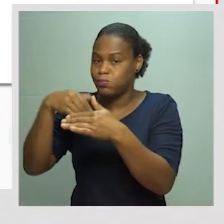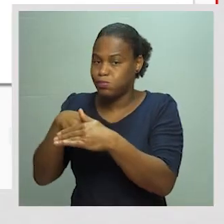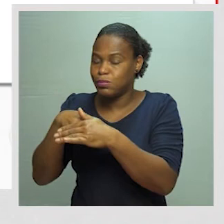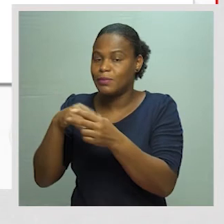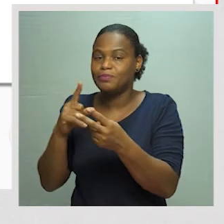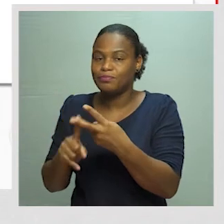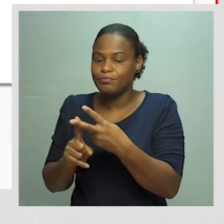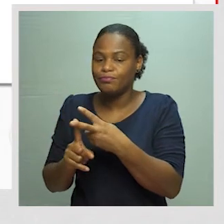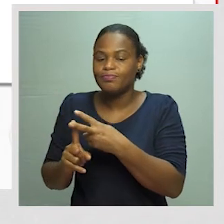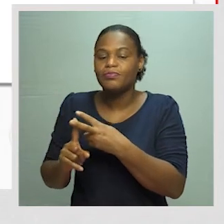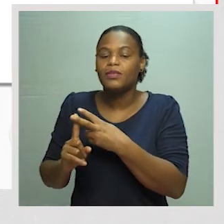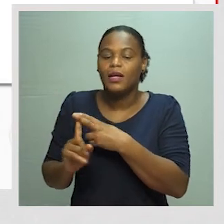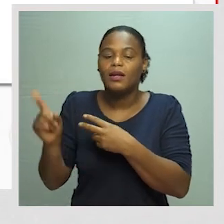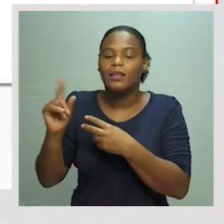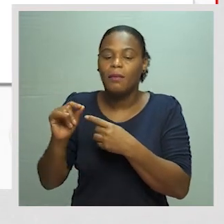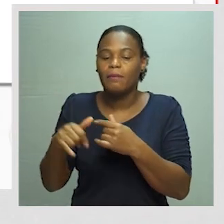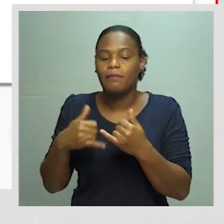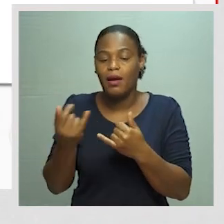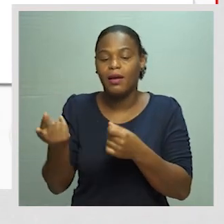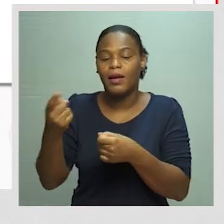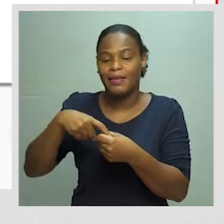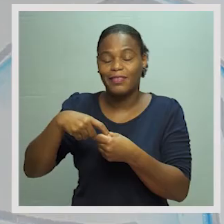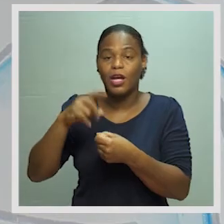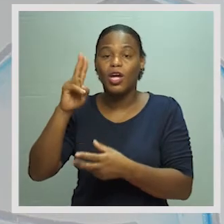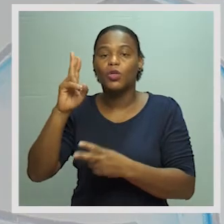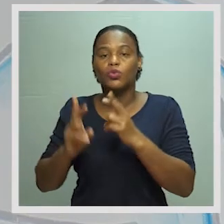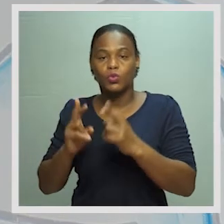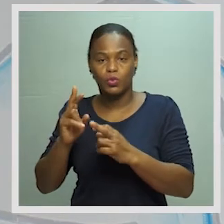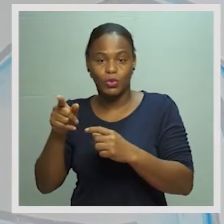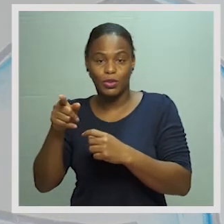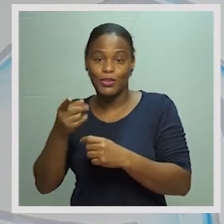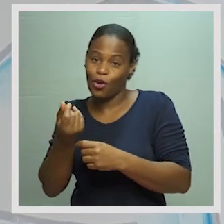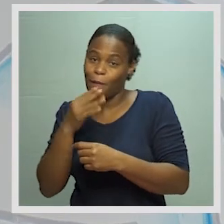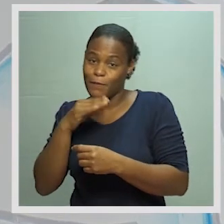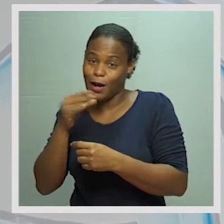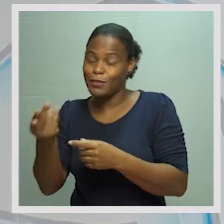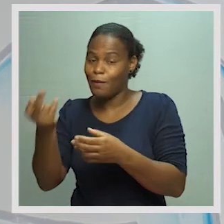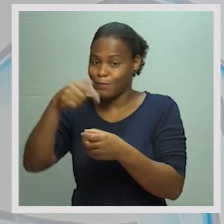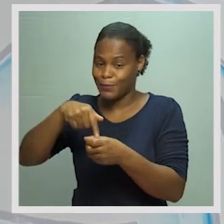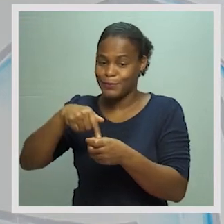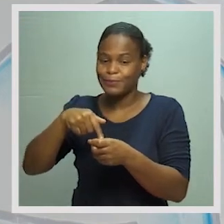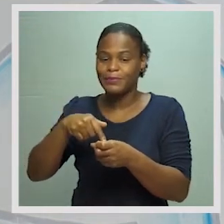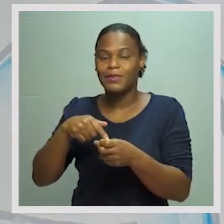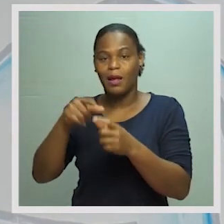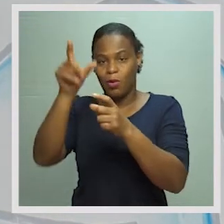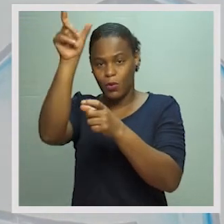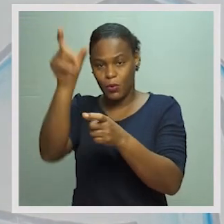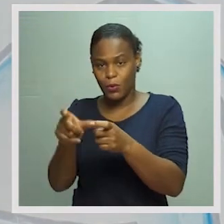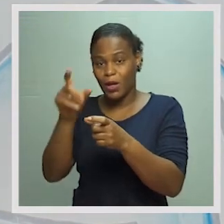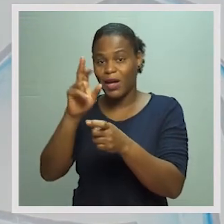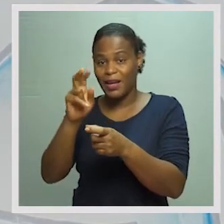Depósitos, de um lado. Nós temos, do outro lado, entra juros dos empréstimos. Vocês vão